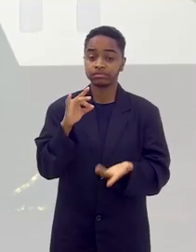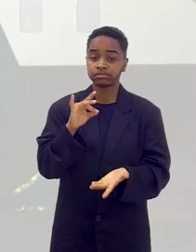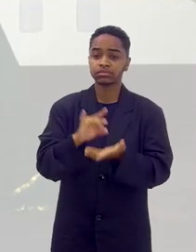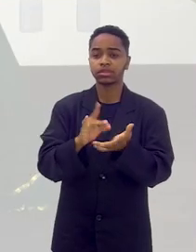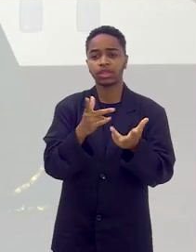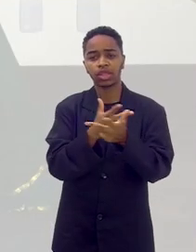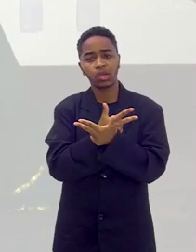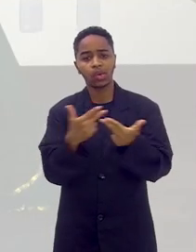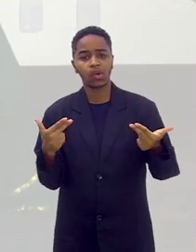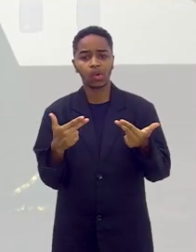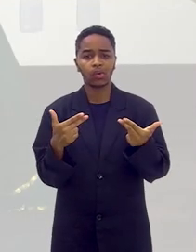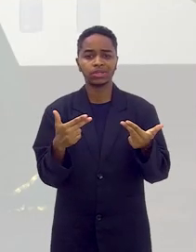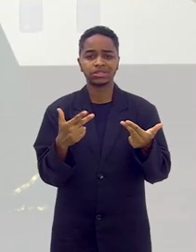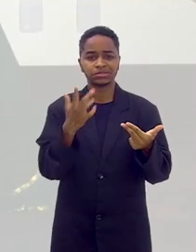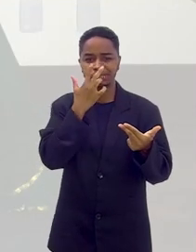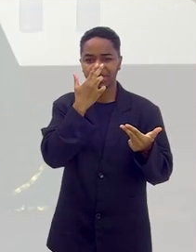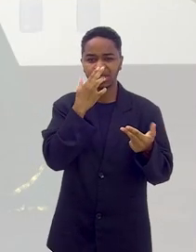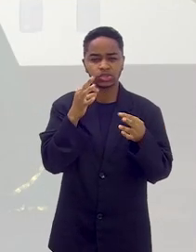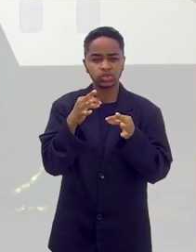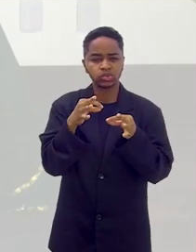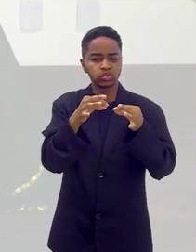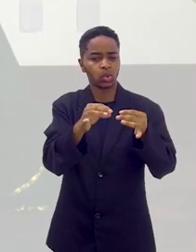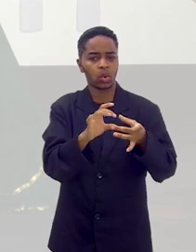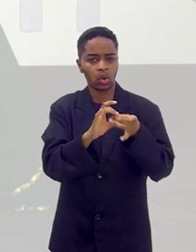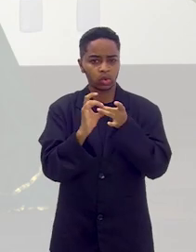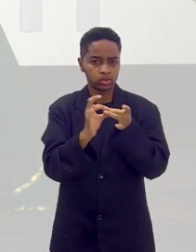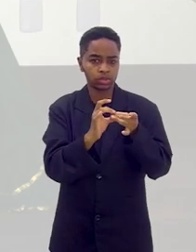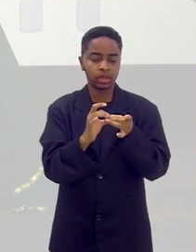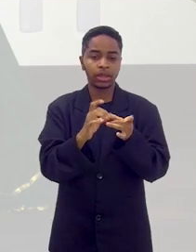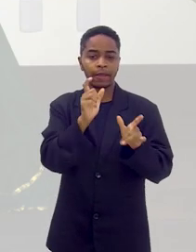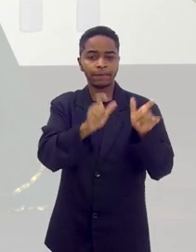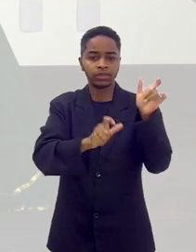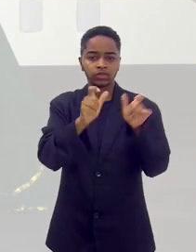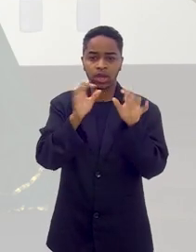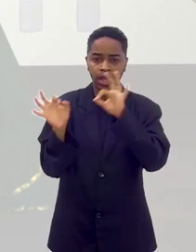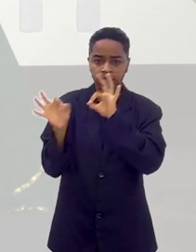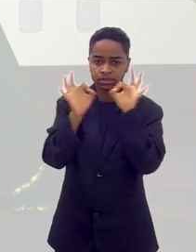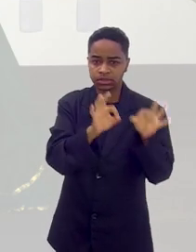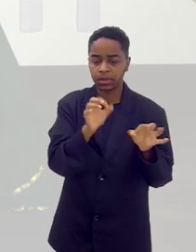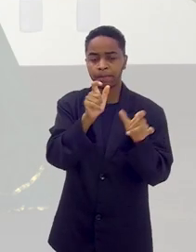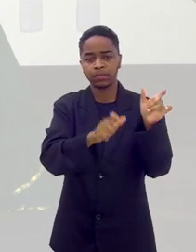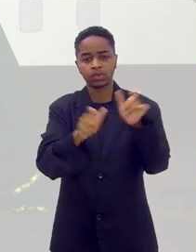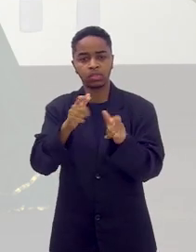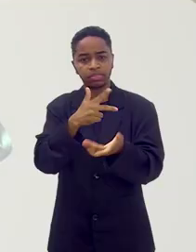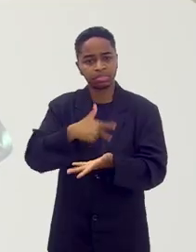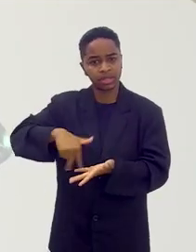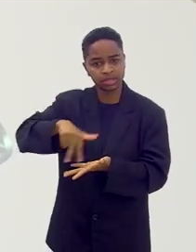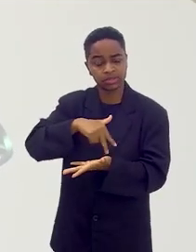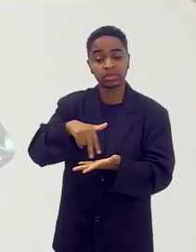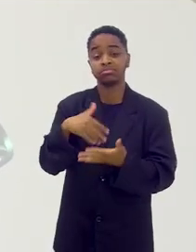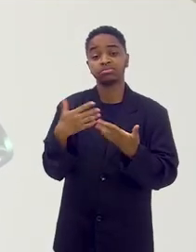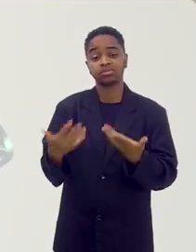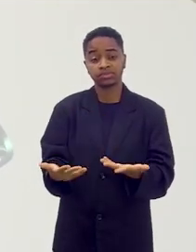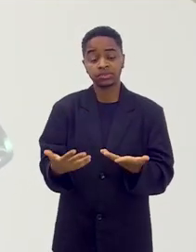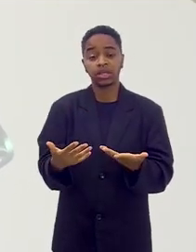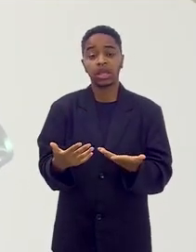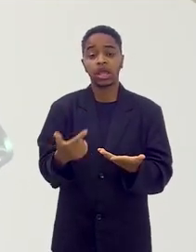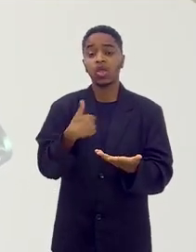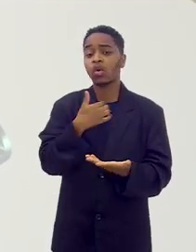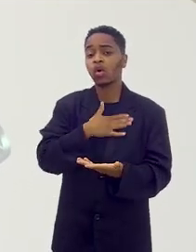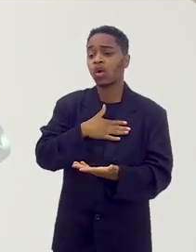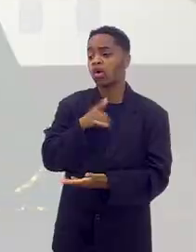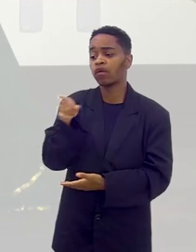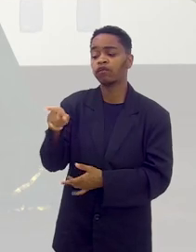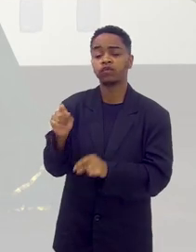aí é uma coisa que é todo mundo, né, gente? É quem está assistindo, é quem está dançando. E tem uma coisa que eu